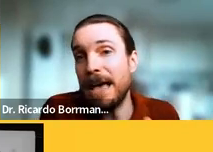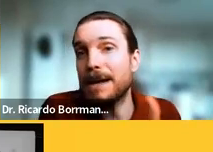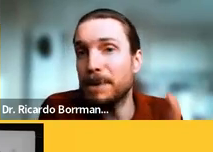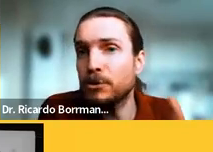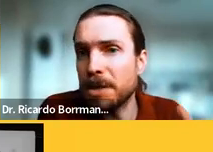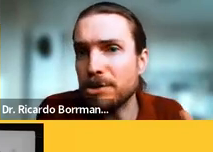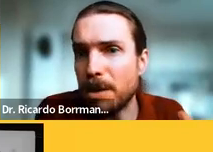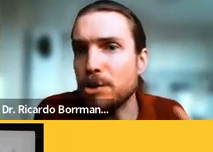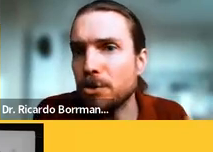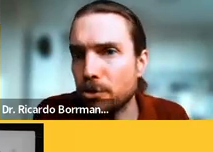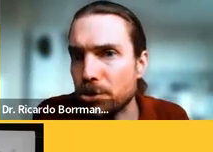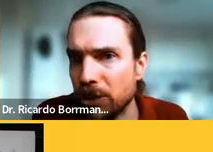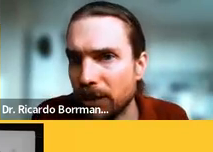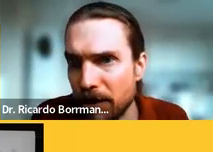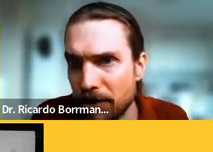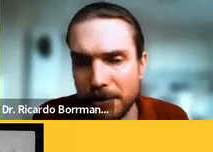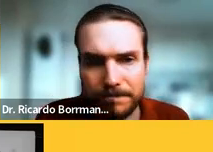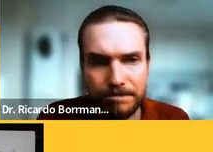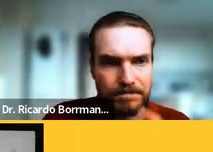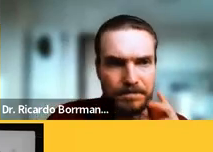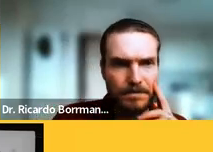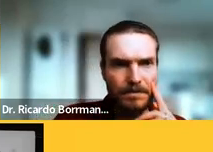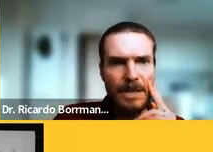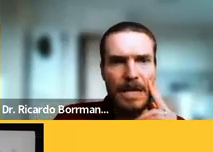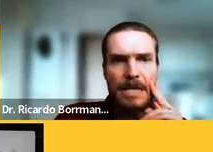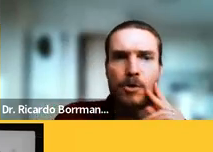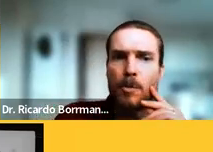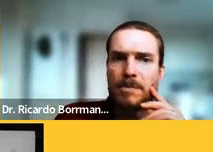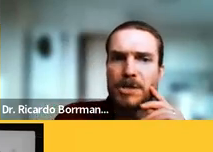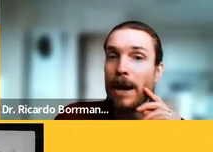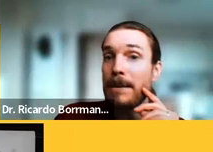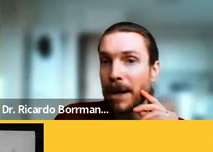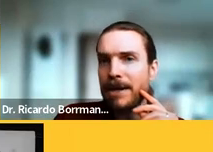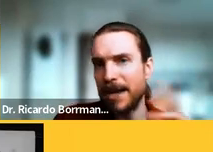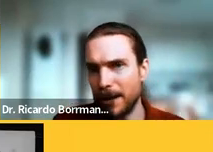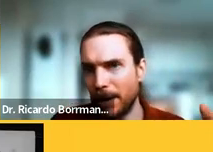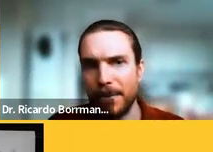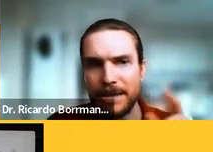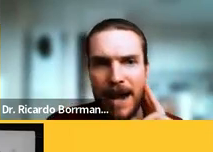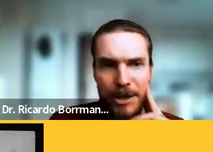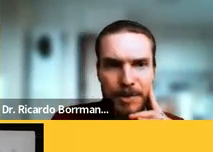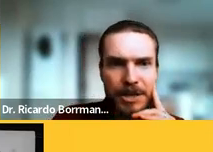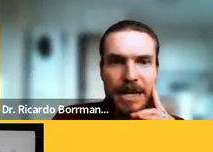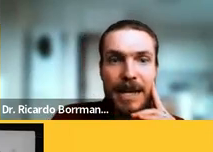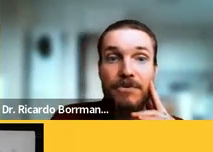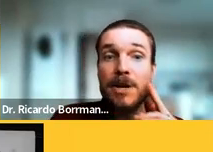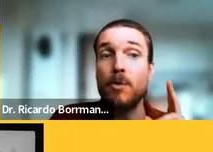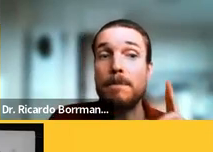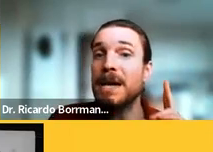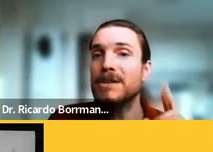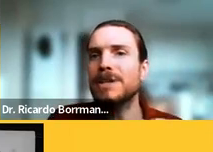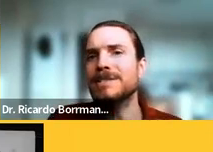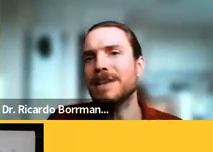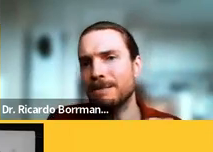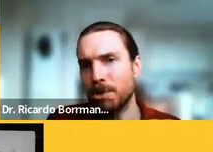época era predominantemente uma sociologia determinista seu compromisso com a Alemanha e aí é uma Alemanha entre aspas que ele via